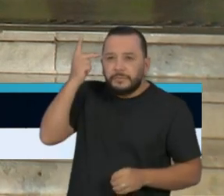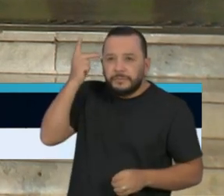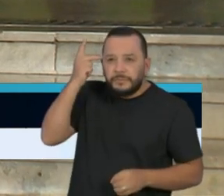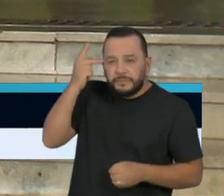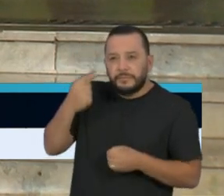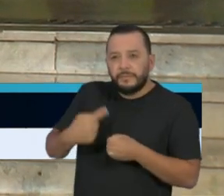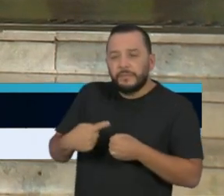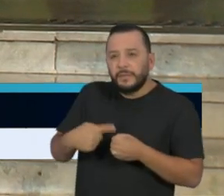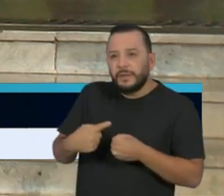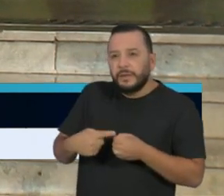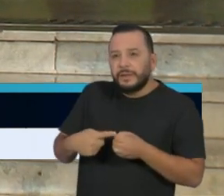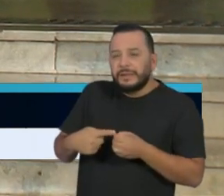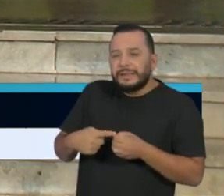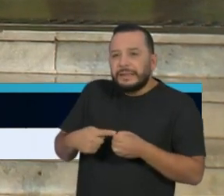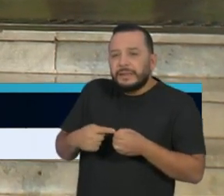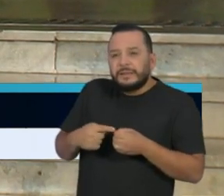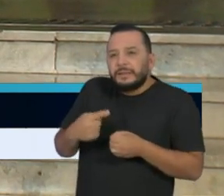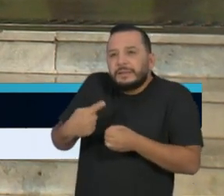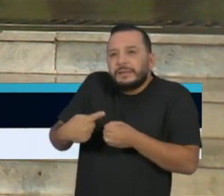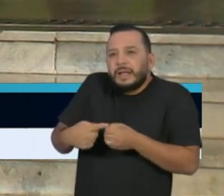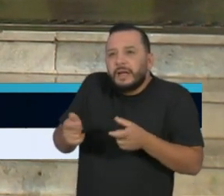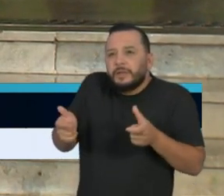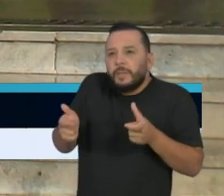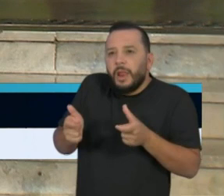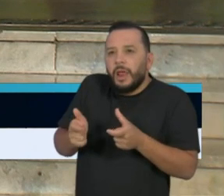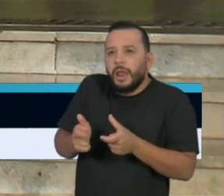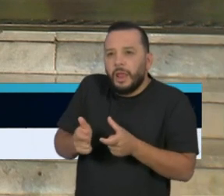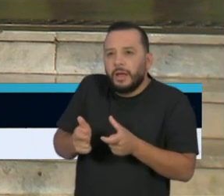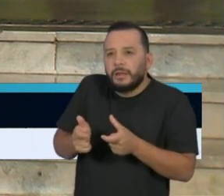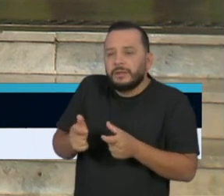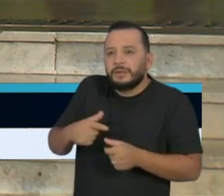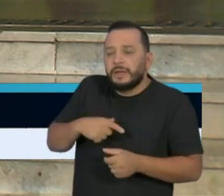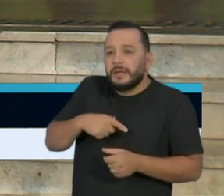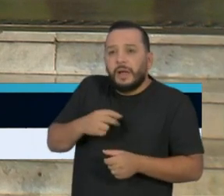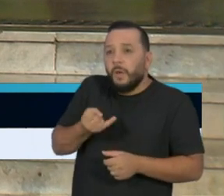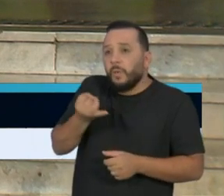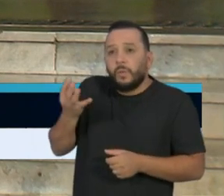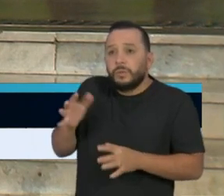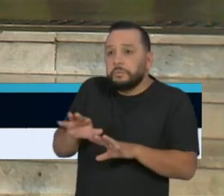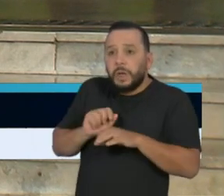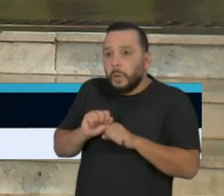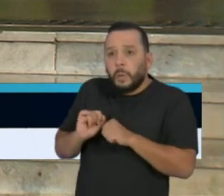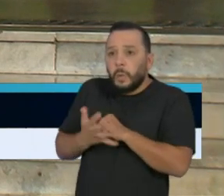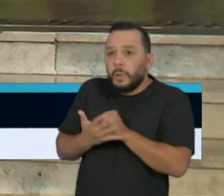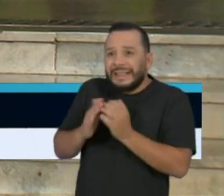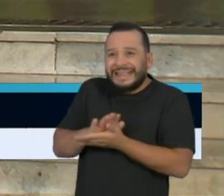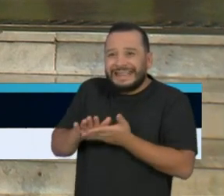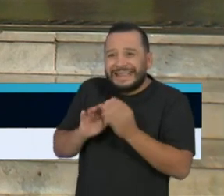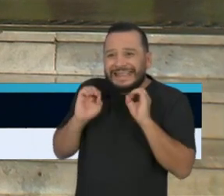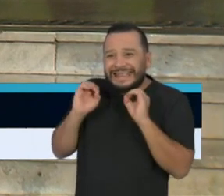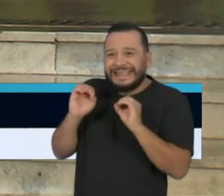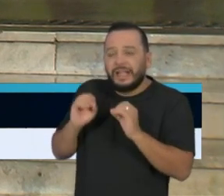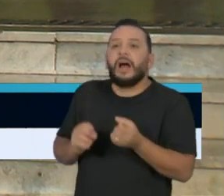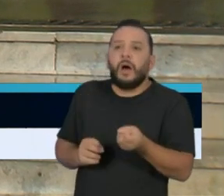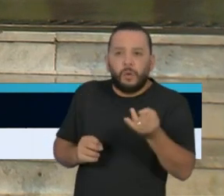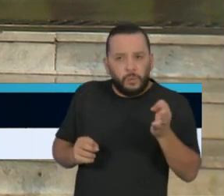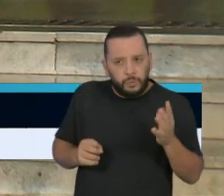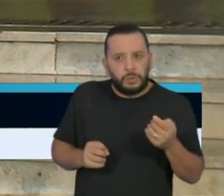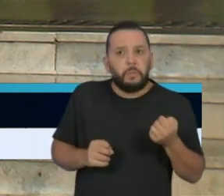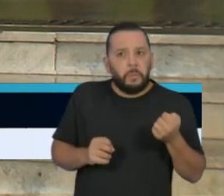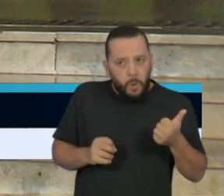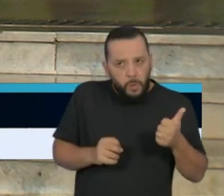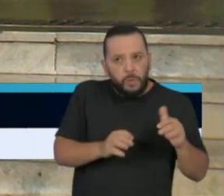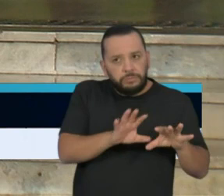cidades menores têm uma incidência, algumas, nenhum caso. E isso facilita